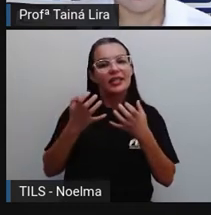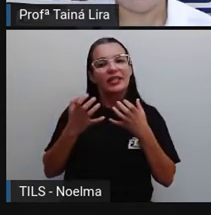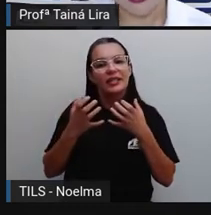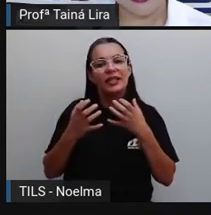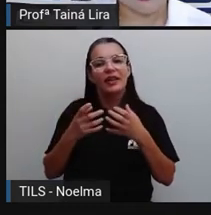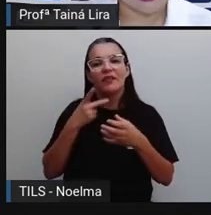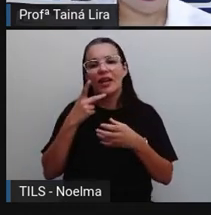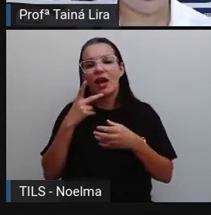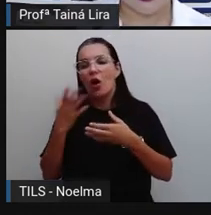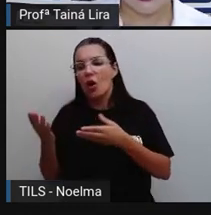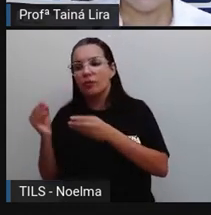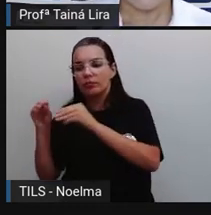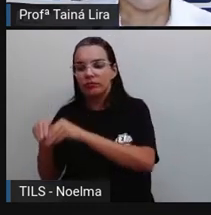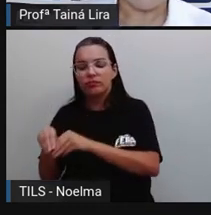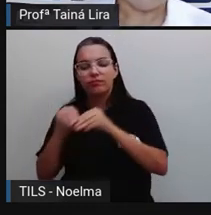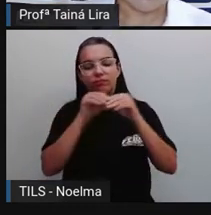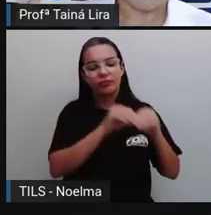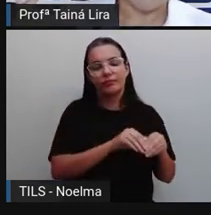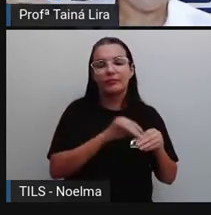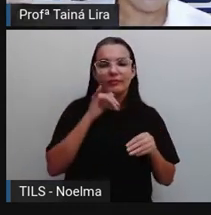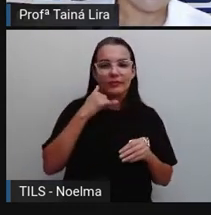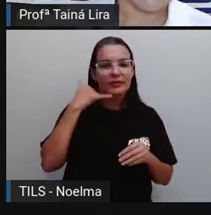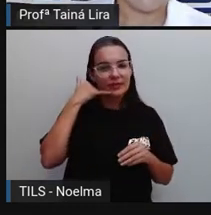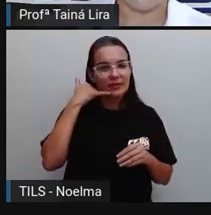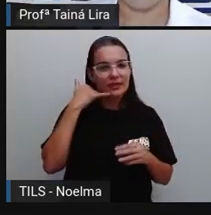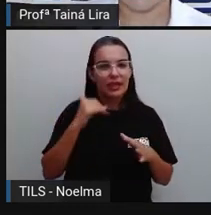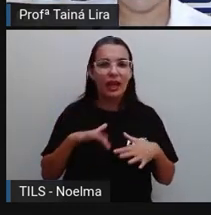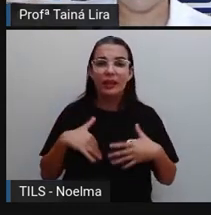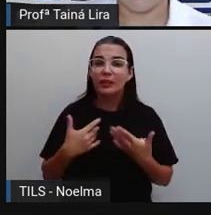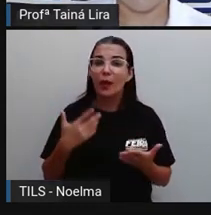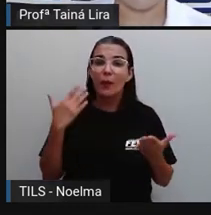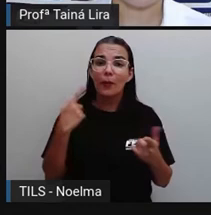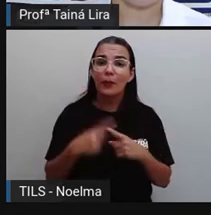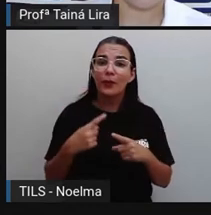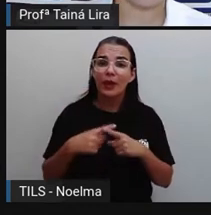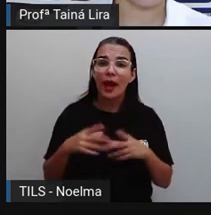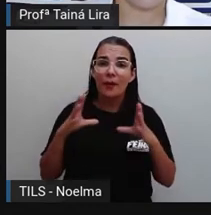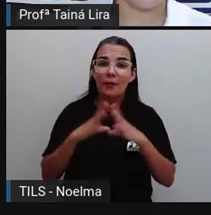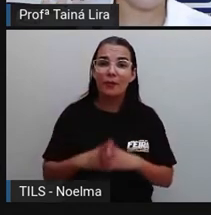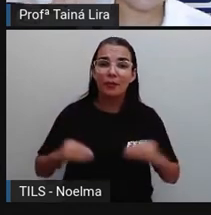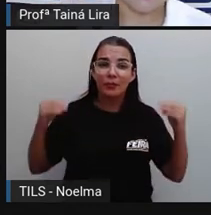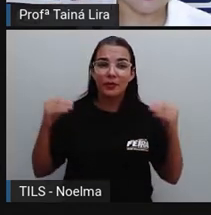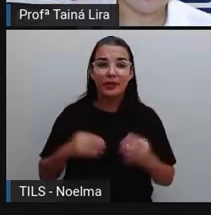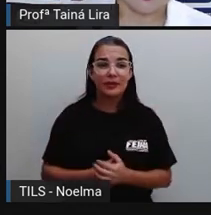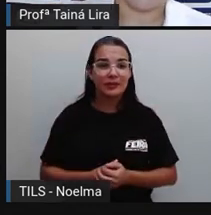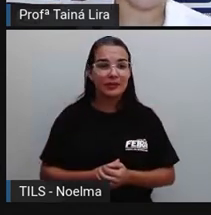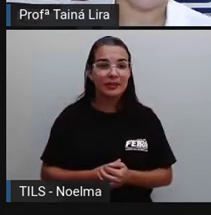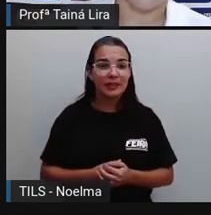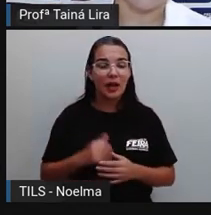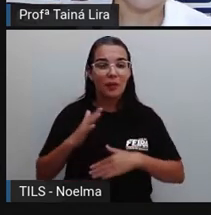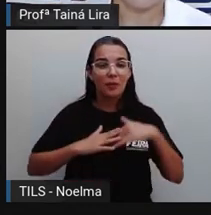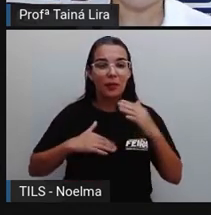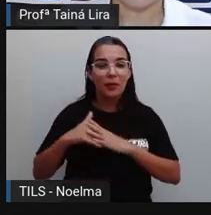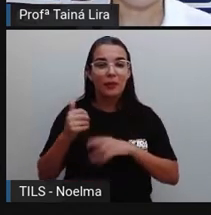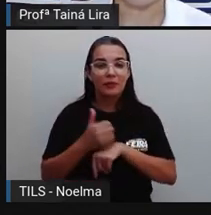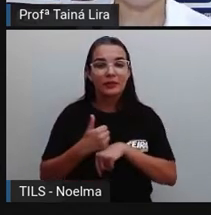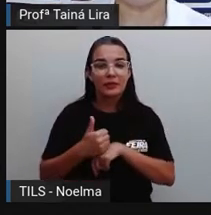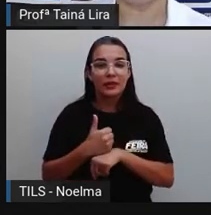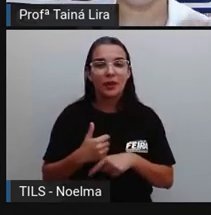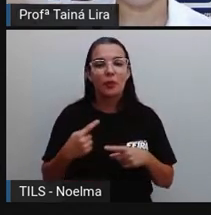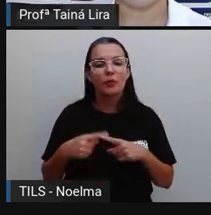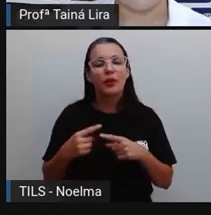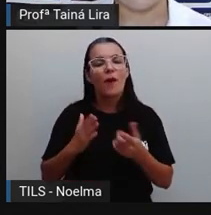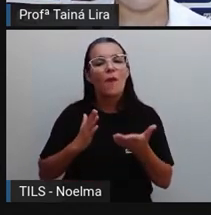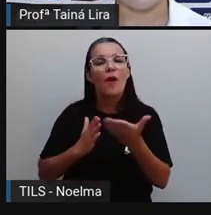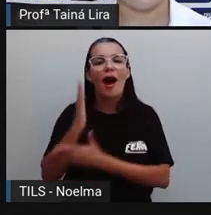e passava a ligação. Ô, Proi, por que que não tem, não existe mais essa profissão? Por causa do